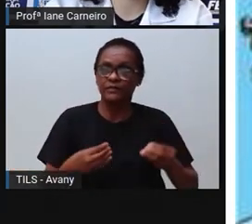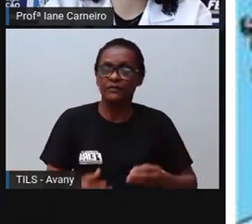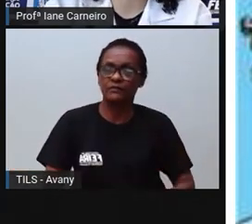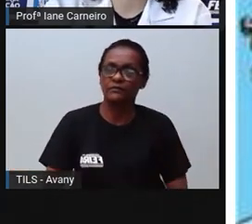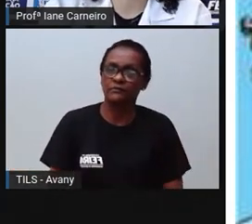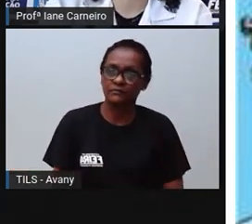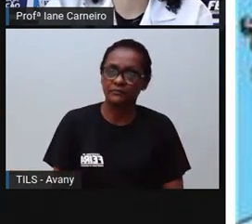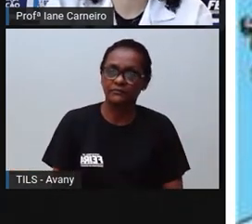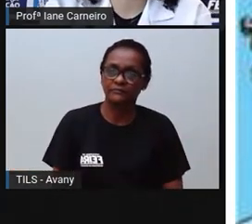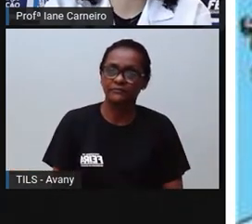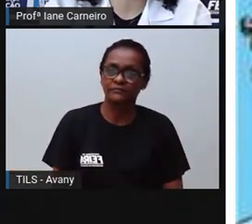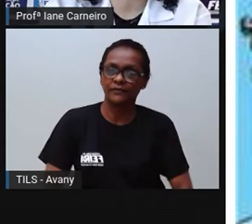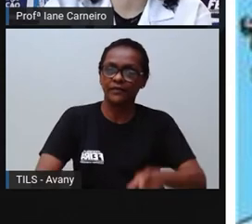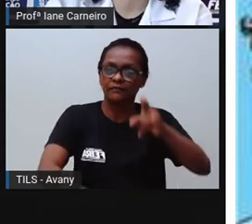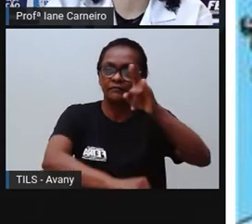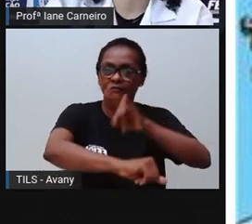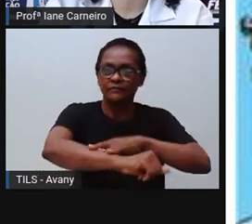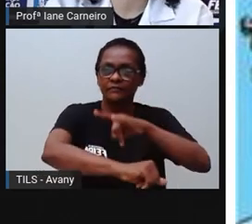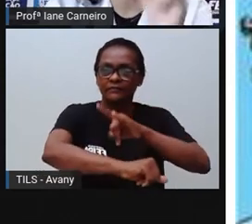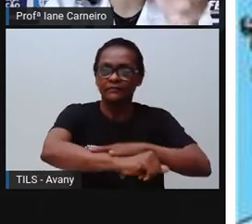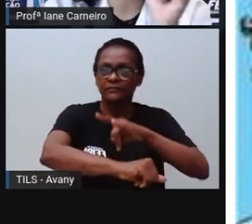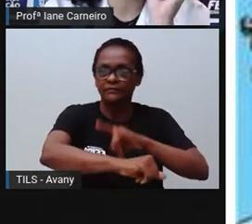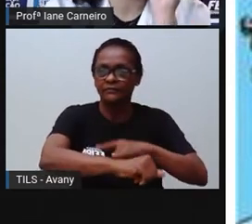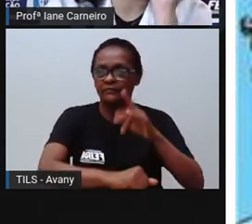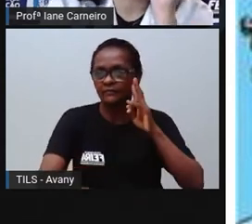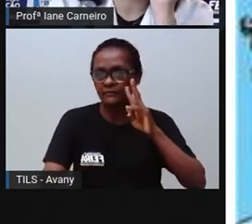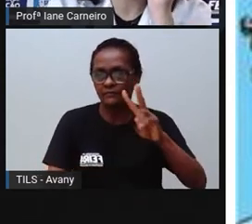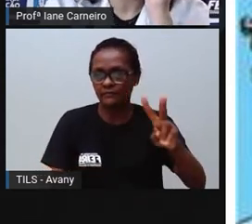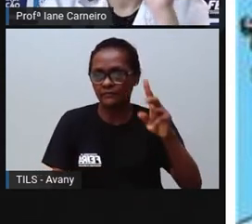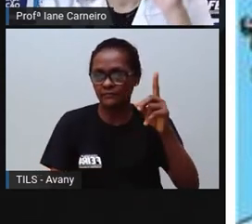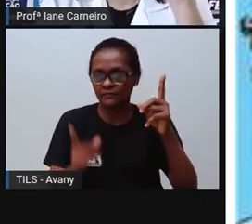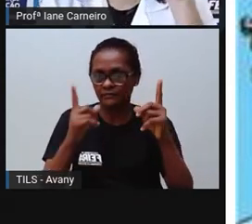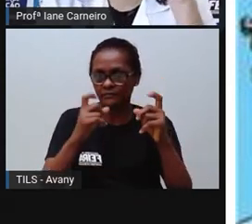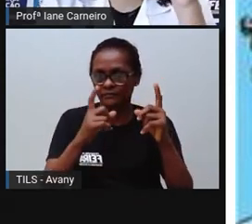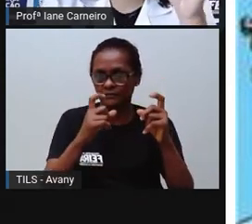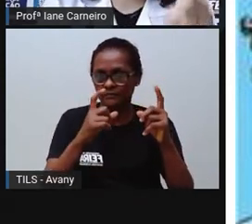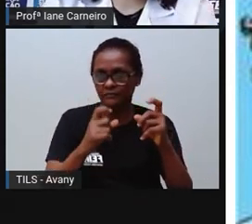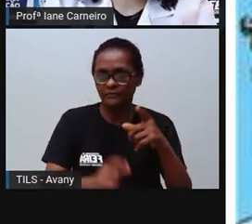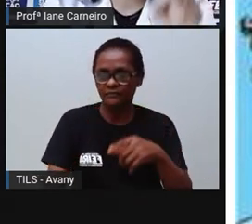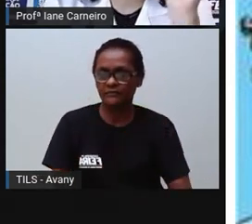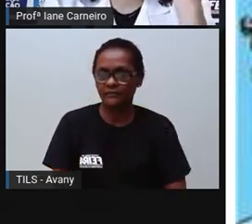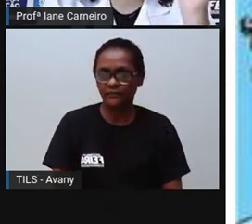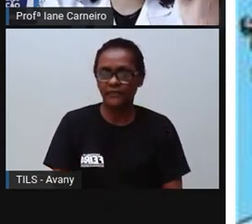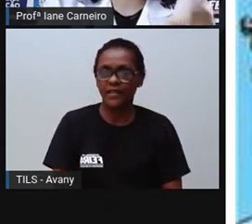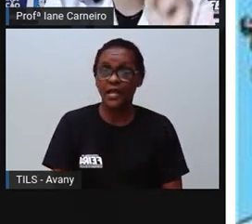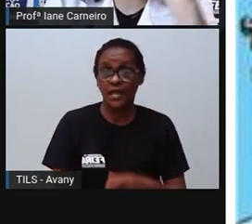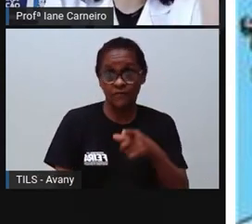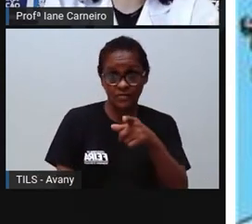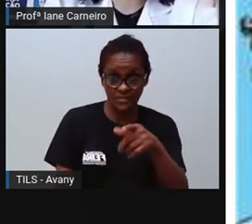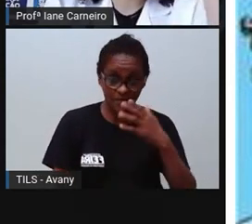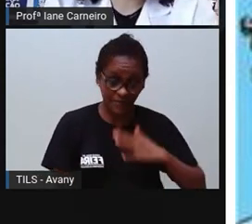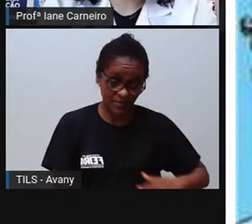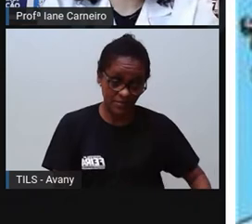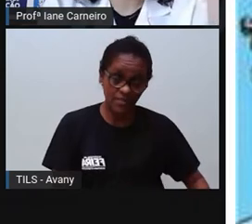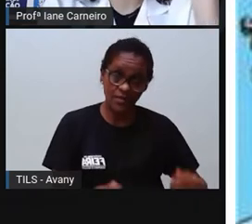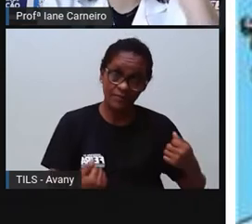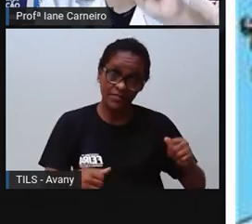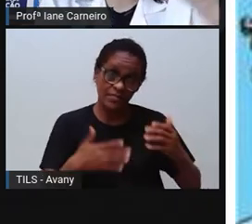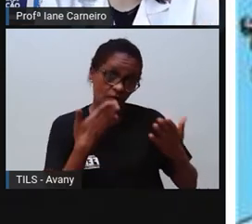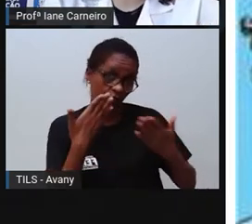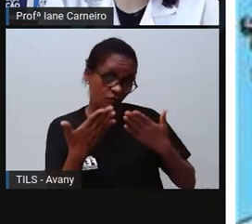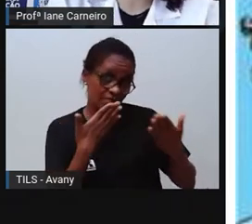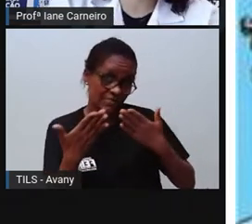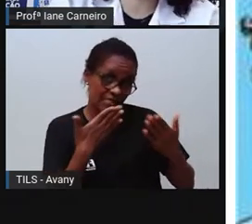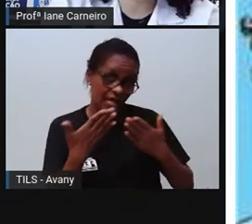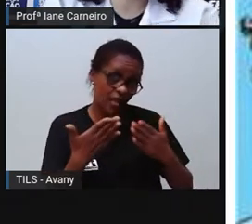os adultos, tem que ter muita atenção, então vocês, qual é a missão de vocês? Conversar com a mamãe, o papai, os adultos aí da casa, sobre